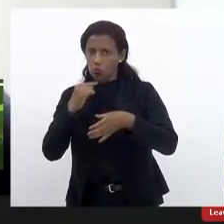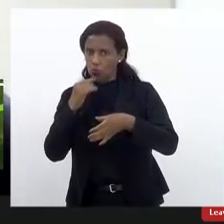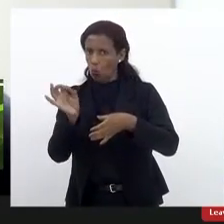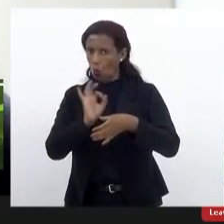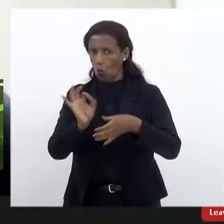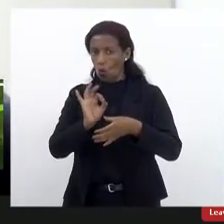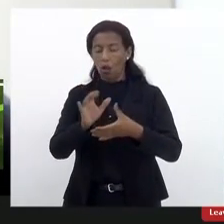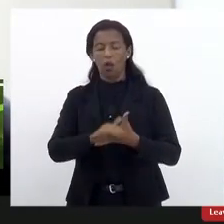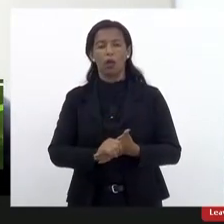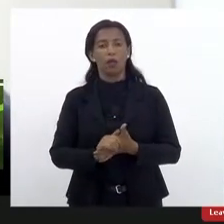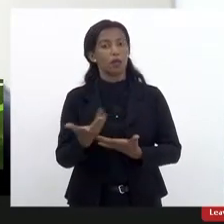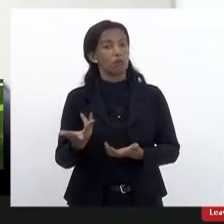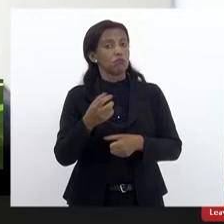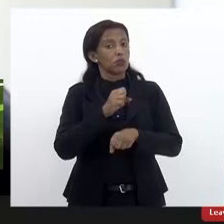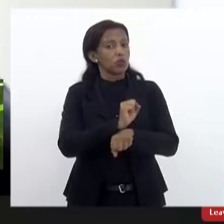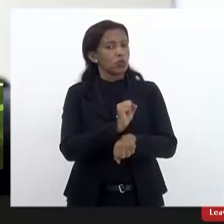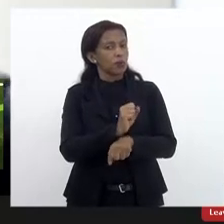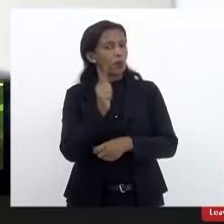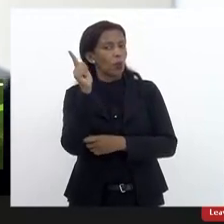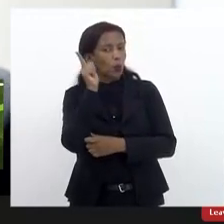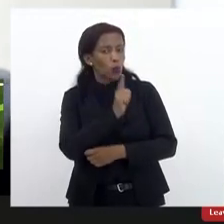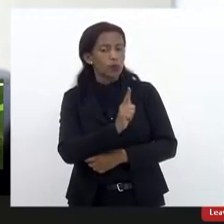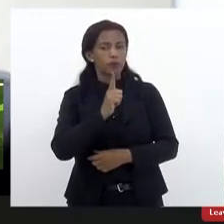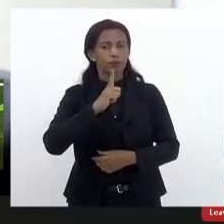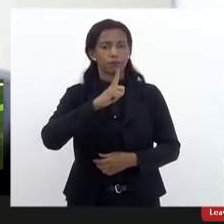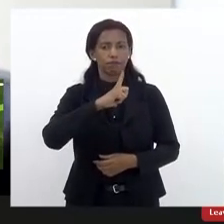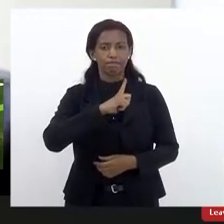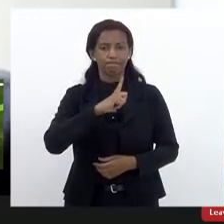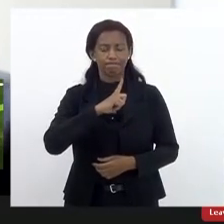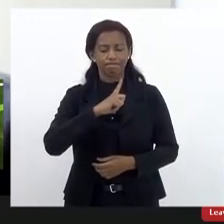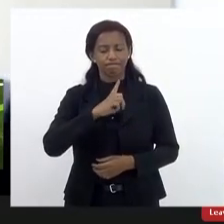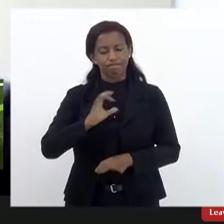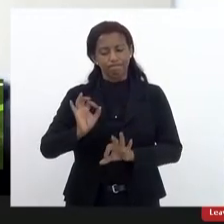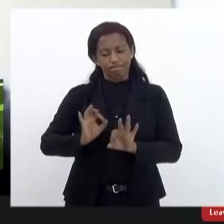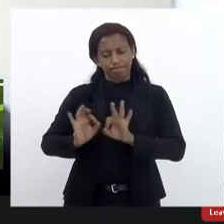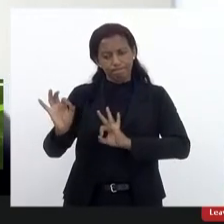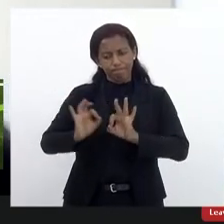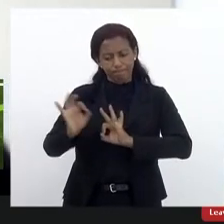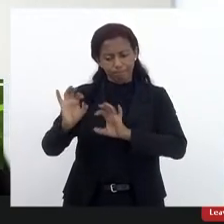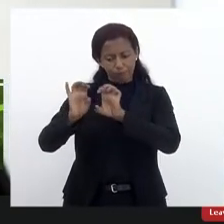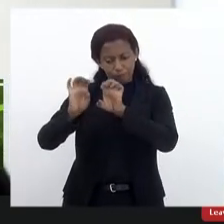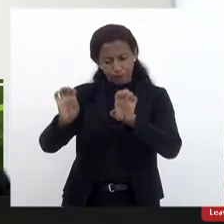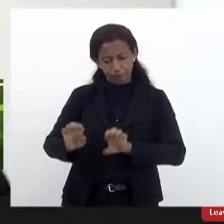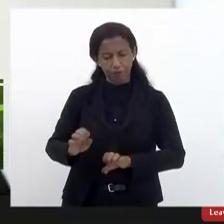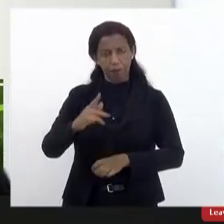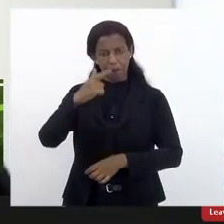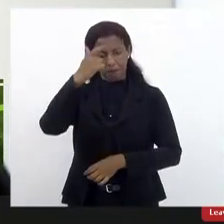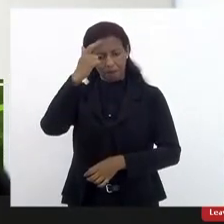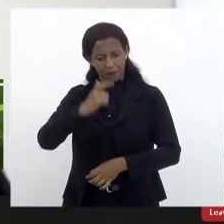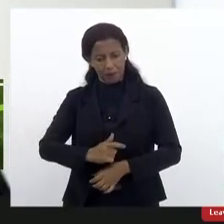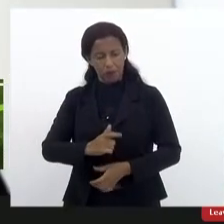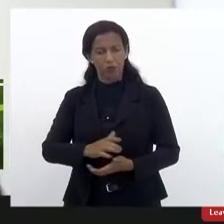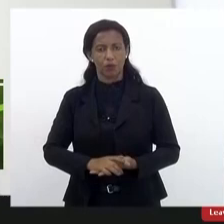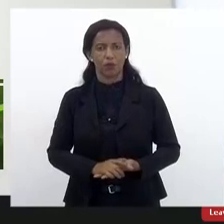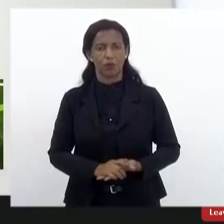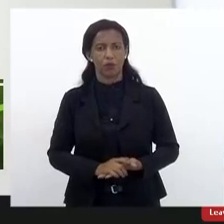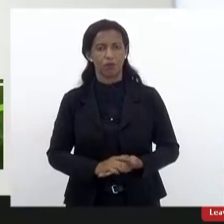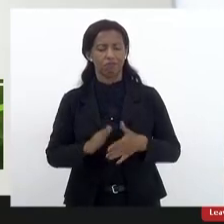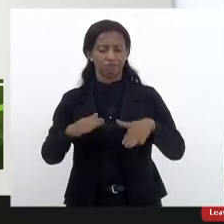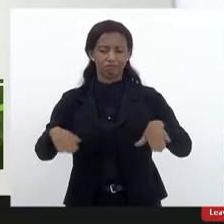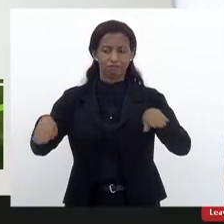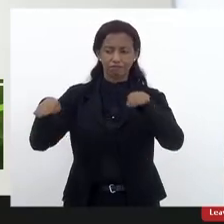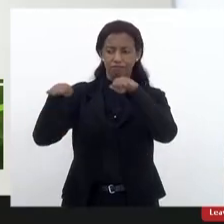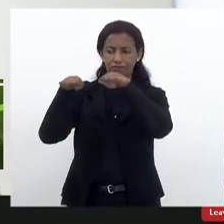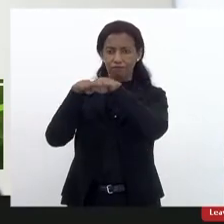e a gente espera que ele consiga ter condições de estrutura, de pessoal, à altura